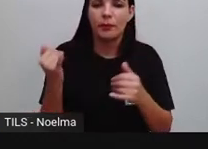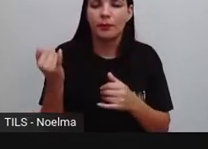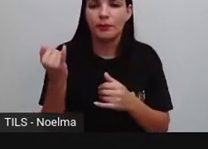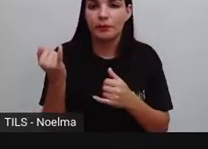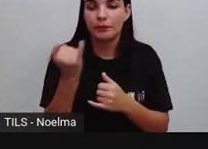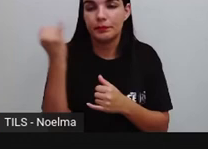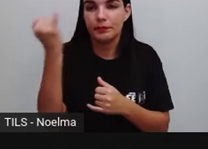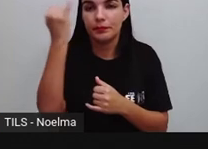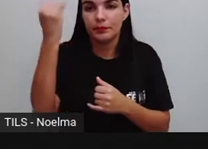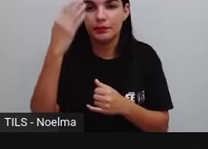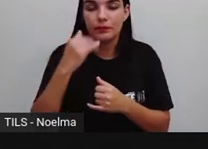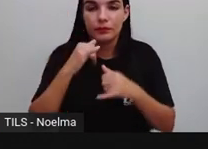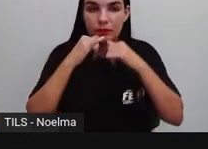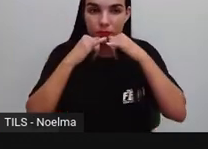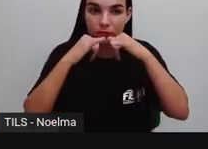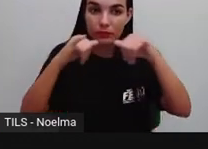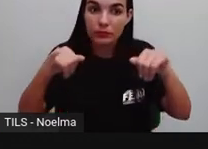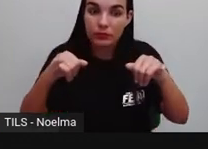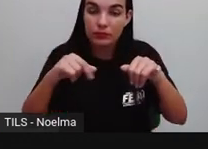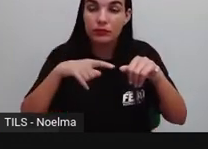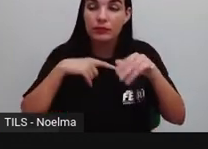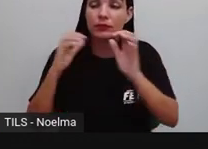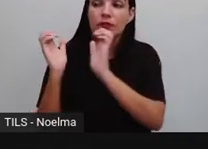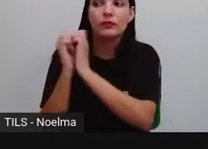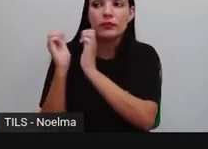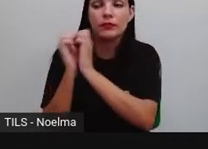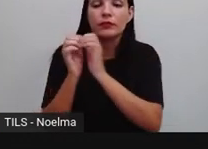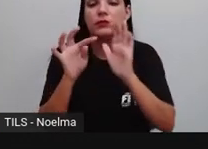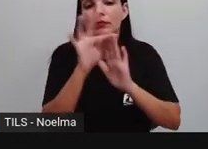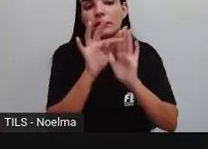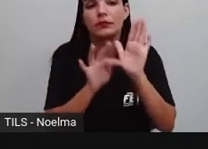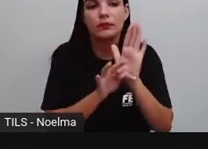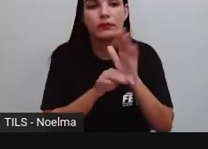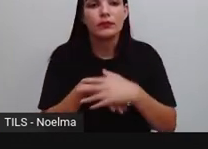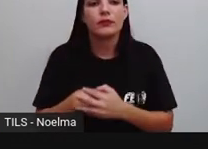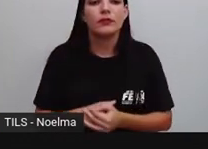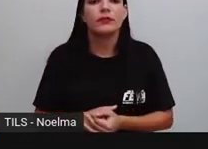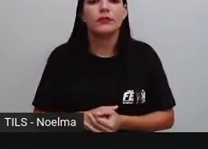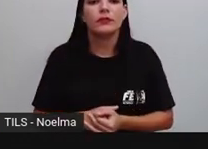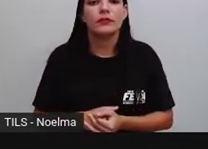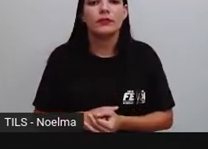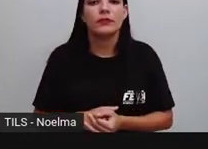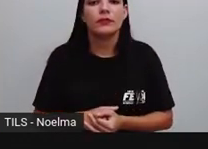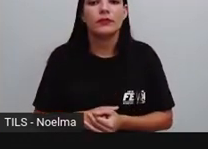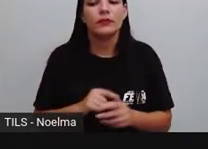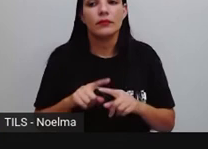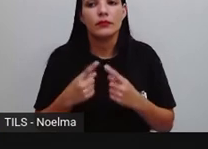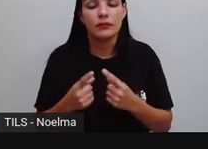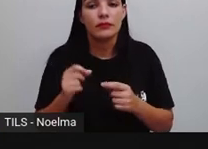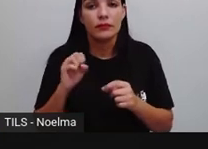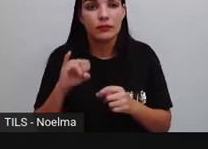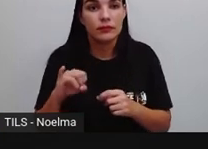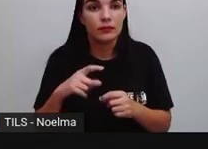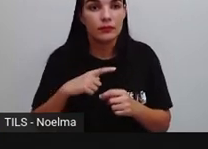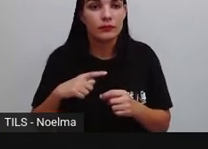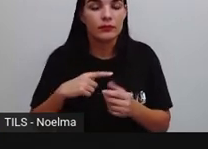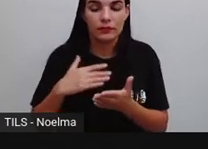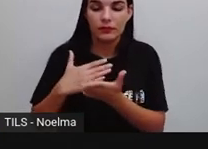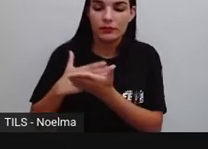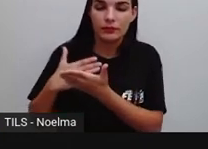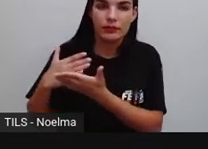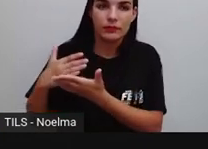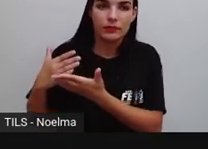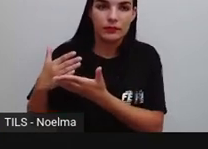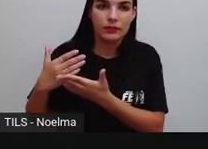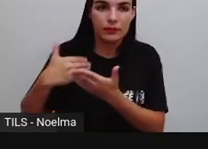Porque a gente está dando uma ênfase maior aí hoje, já que a gente está trabalhando esse gênero textual. Uma vez que, a partir dele, você vai